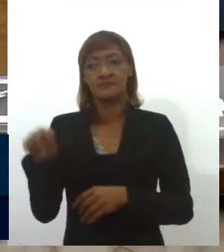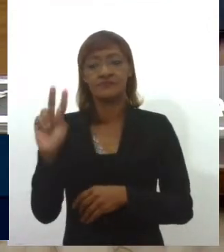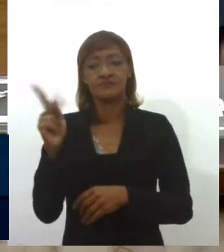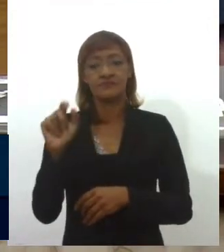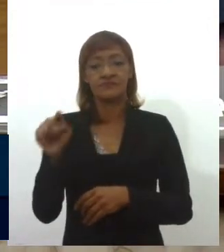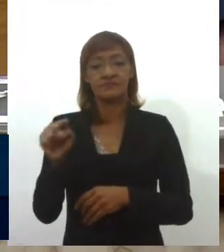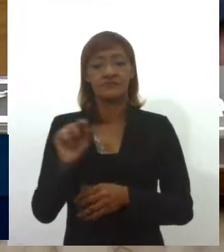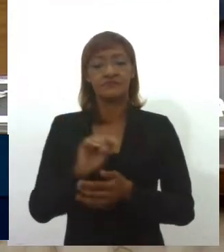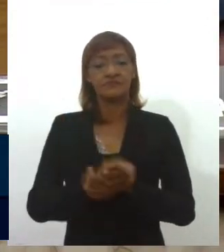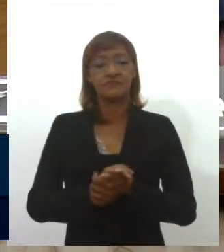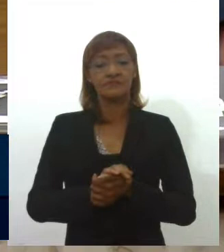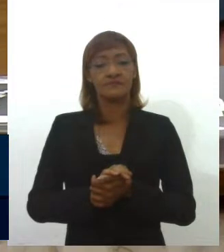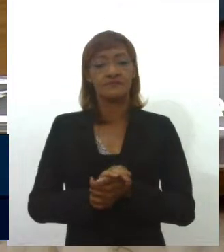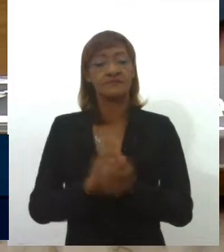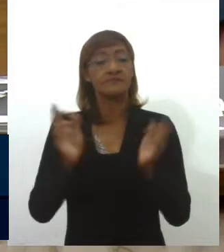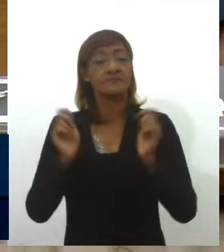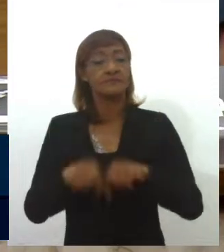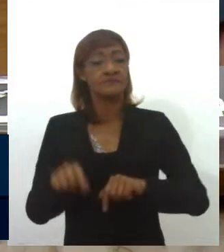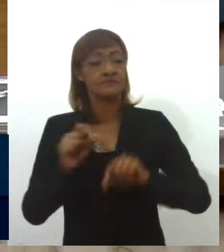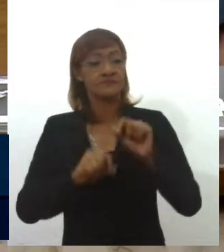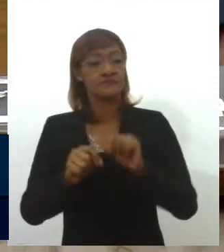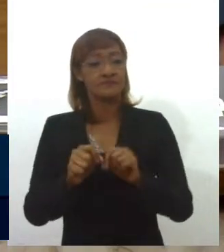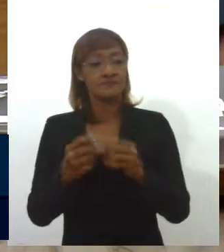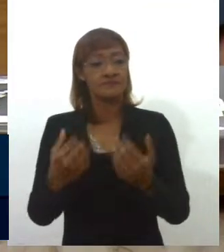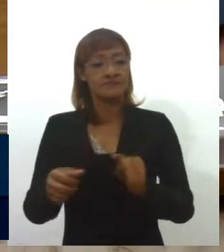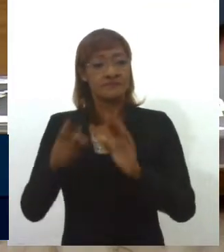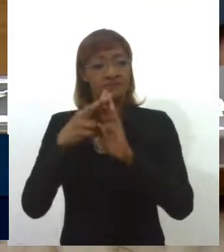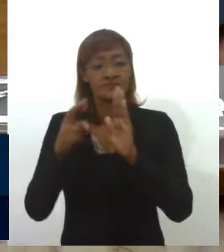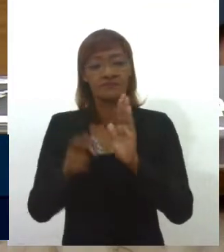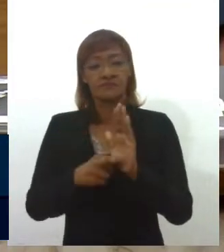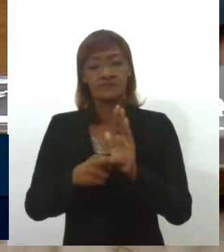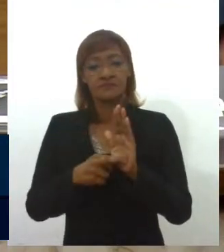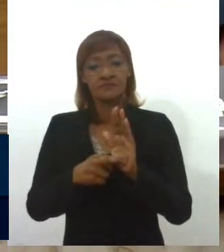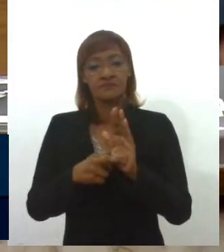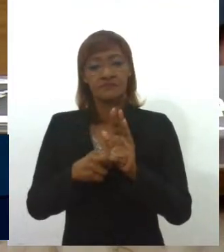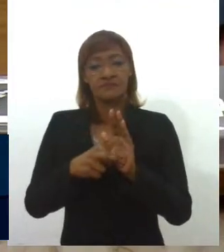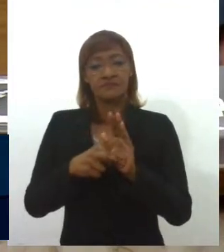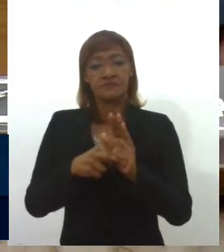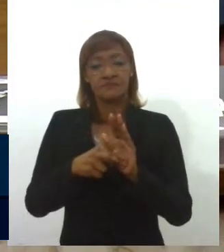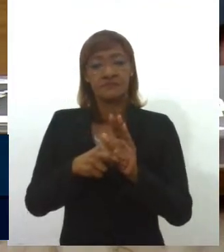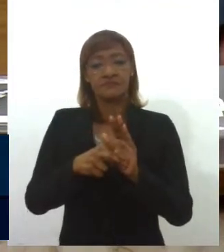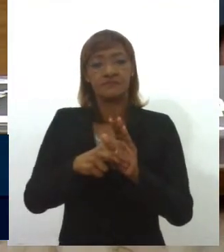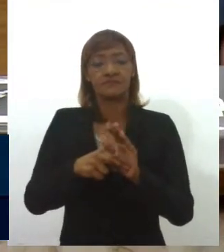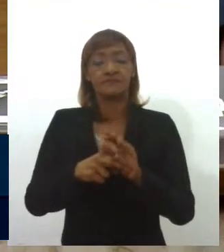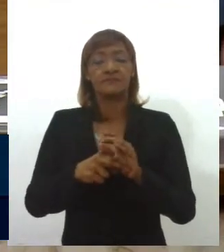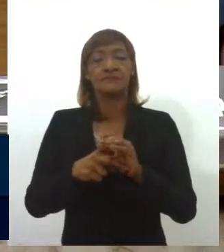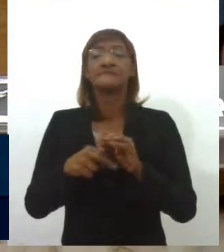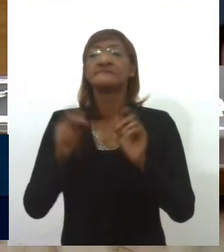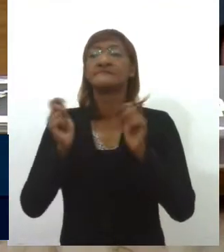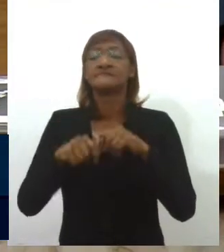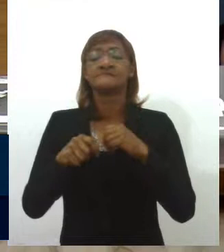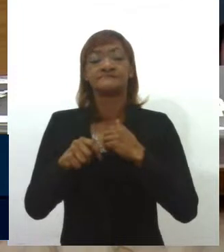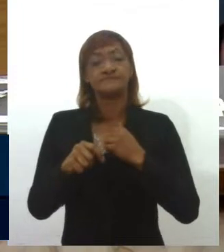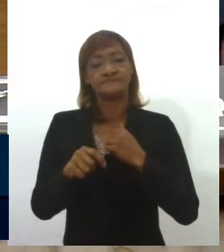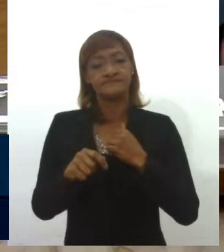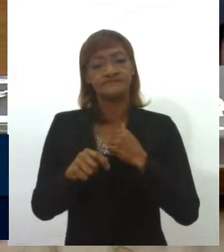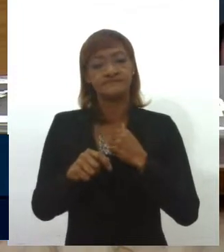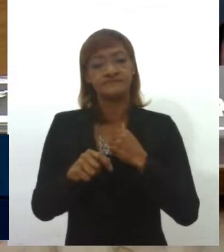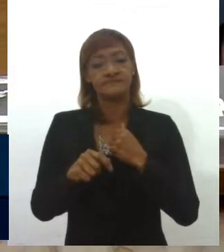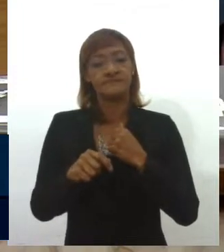no sentido de adotarem as medidas necessárias à viabilização da instalação